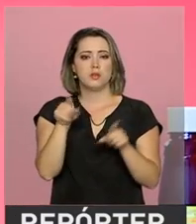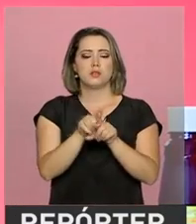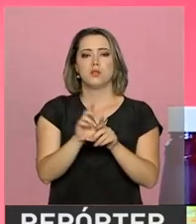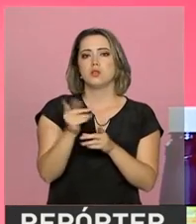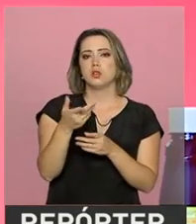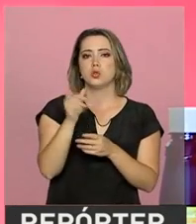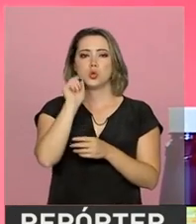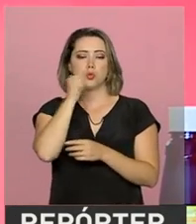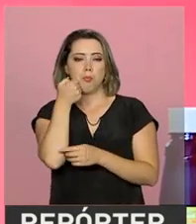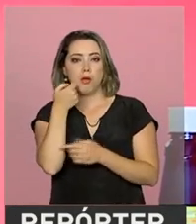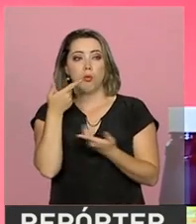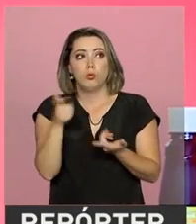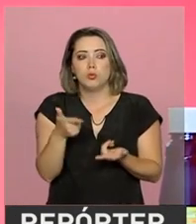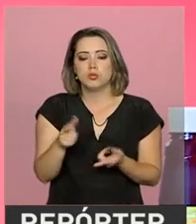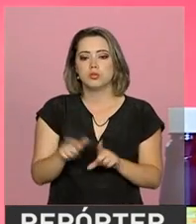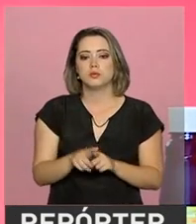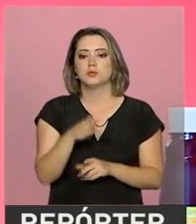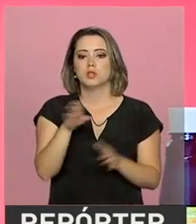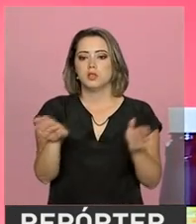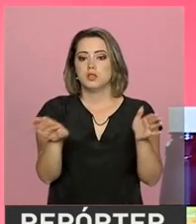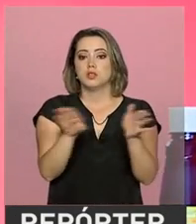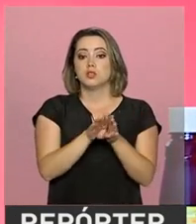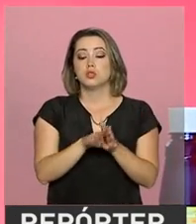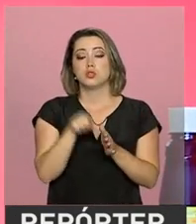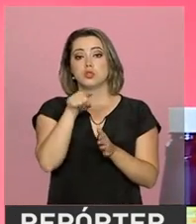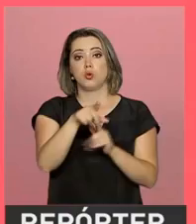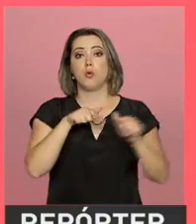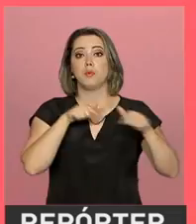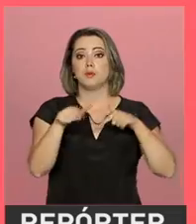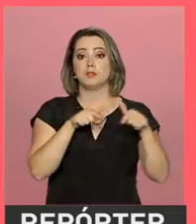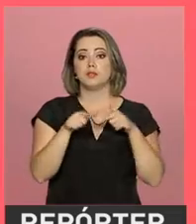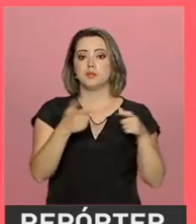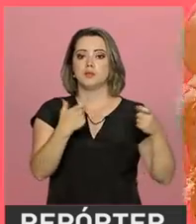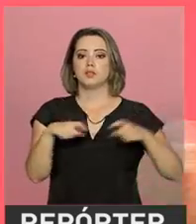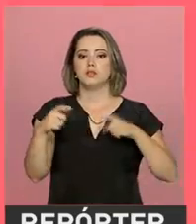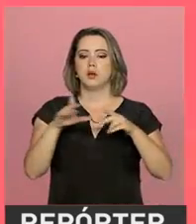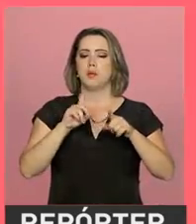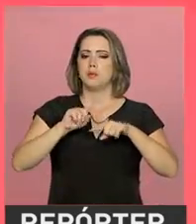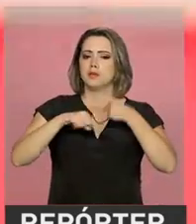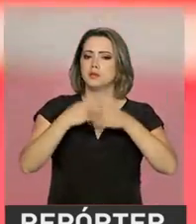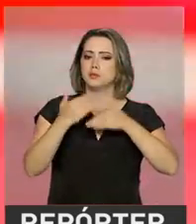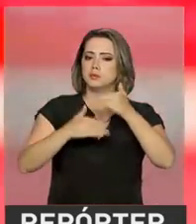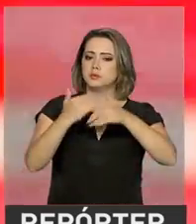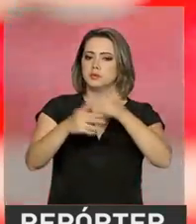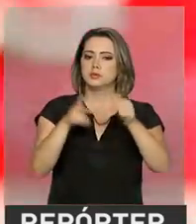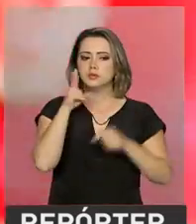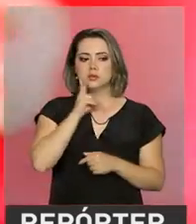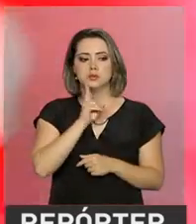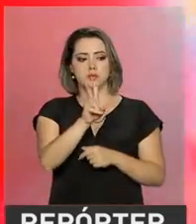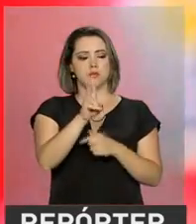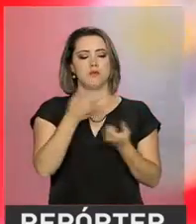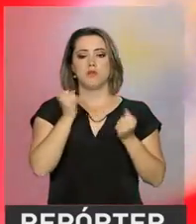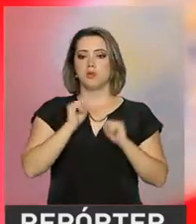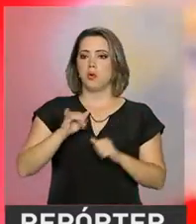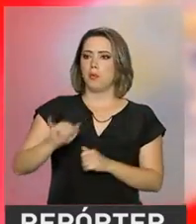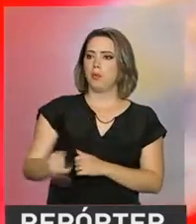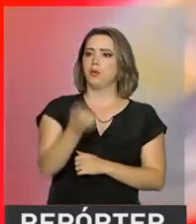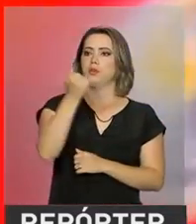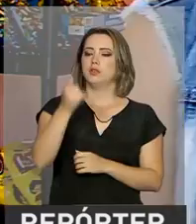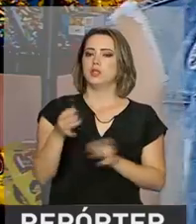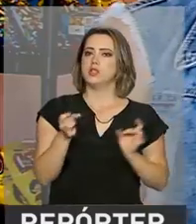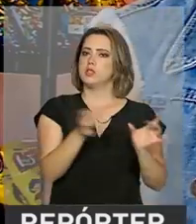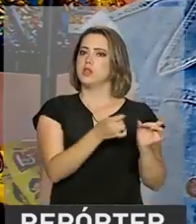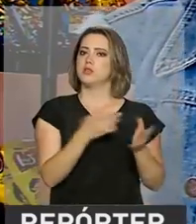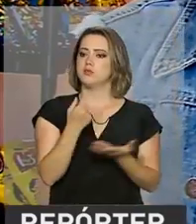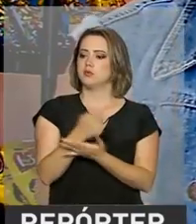Cássia chegou à cidade com a família para trabalhar nos parques eólicos. Mas com o tempo, viram no comércio uma oportunidade de negócio.